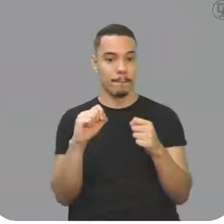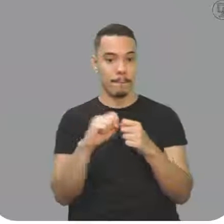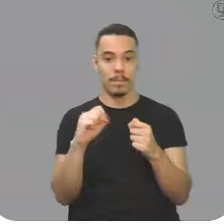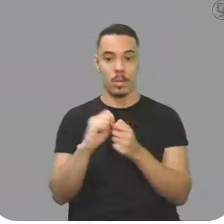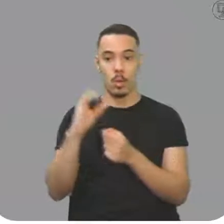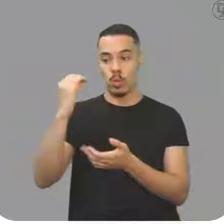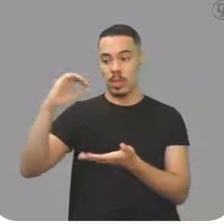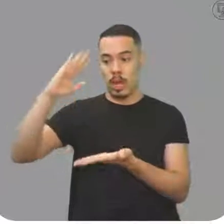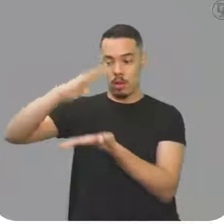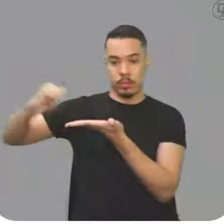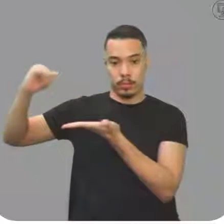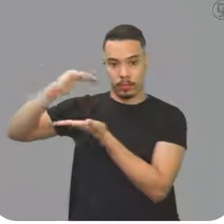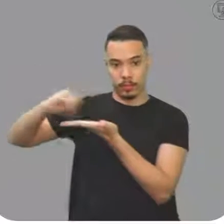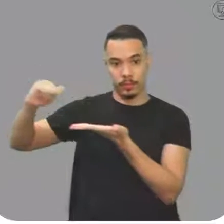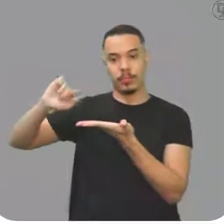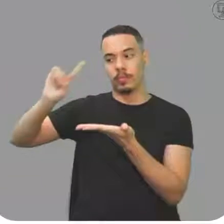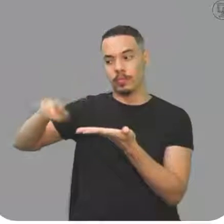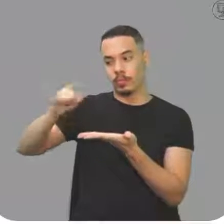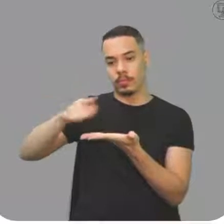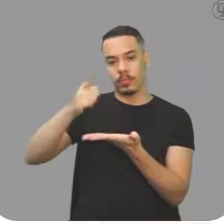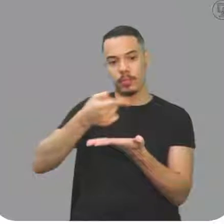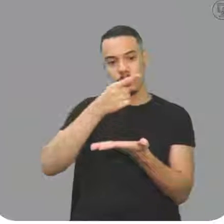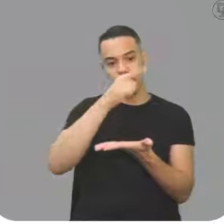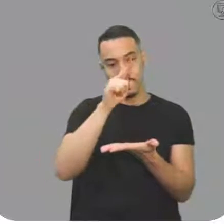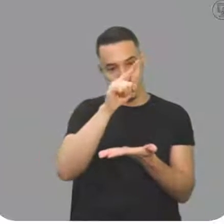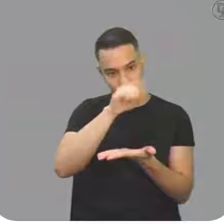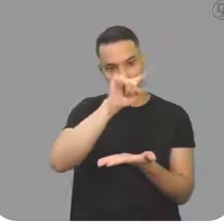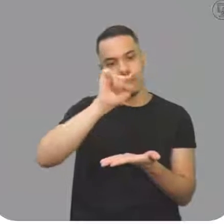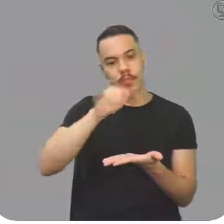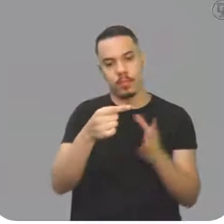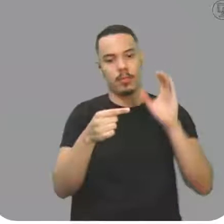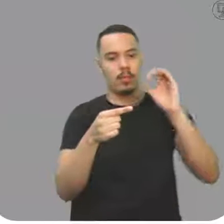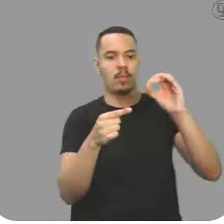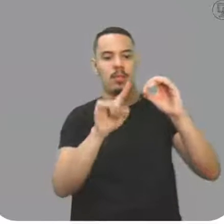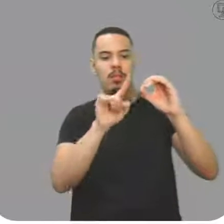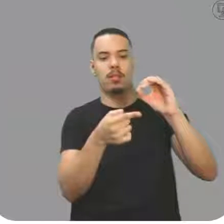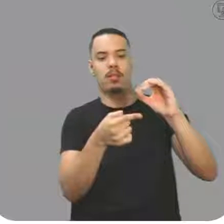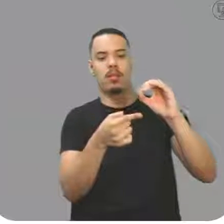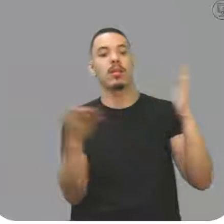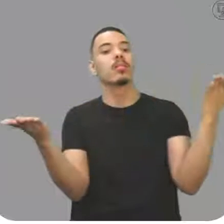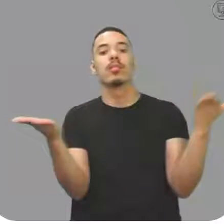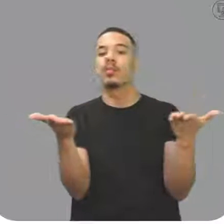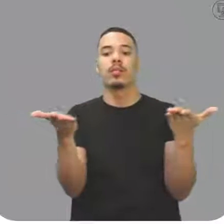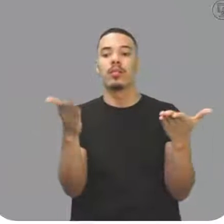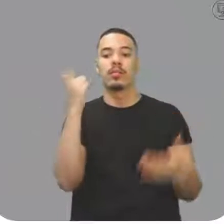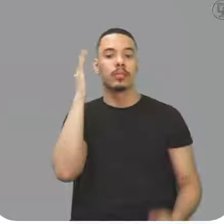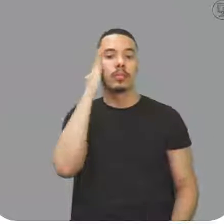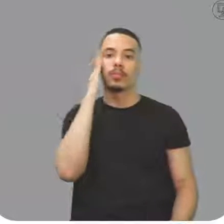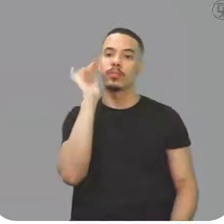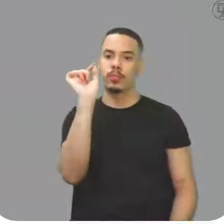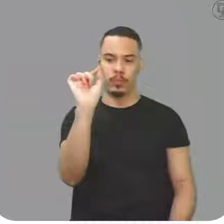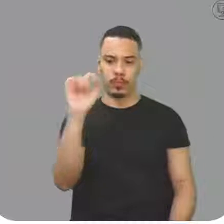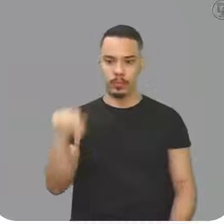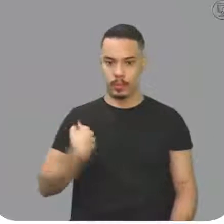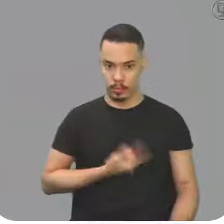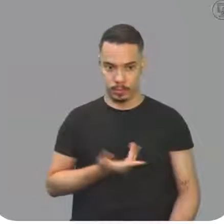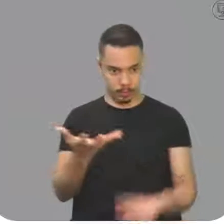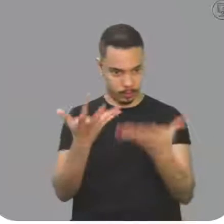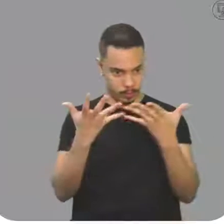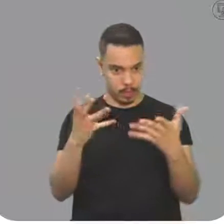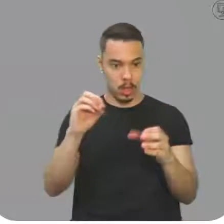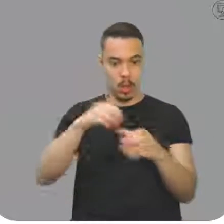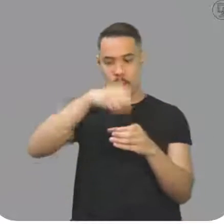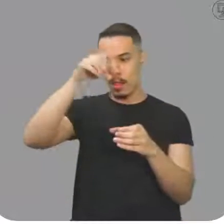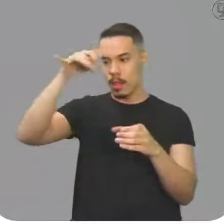,945 centímetro cúbico. E agora, o que nós queremos, que é o que